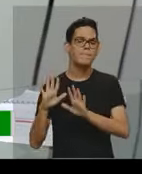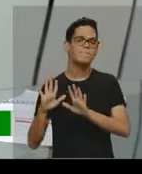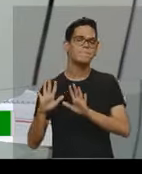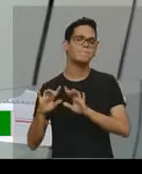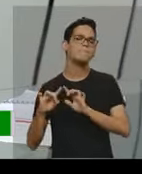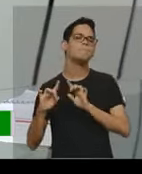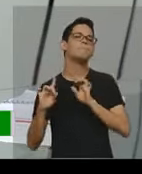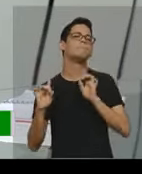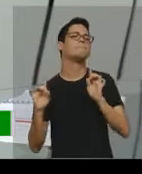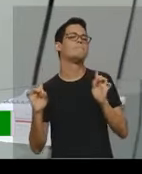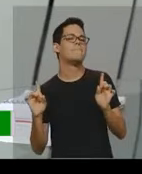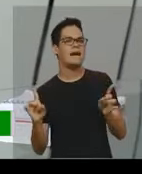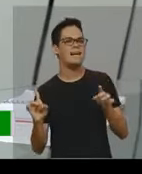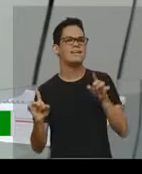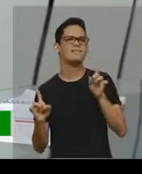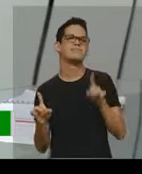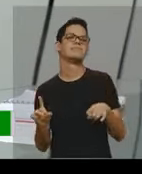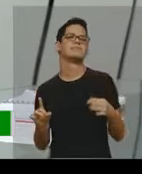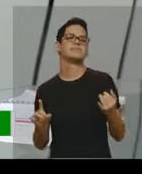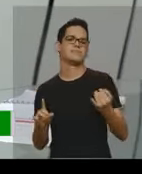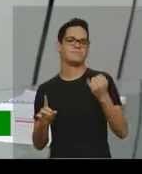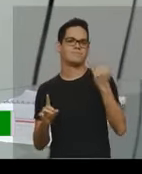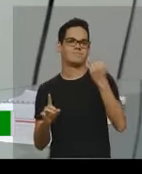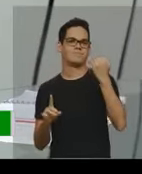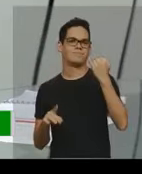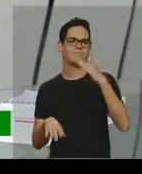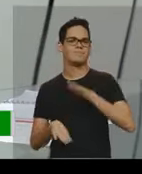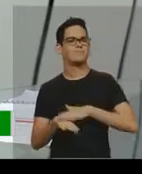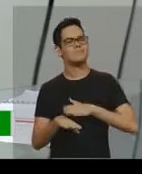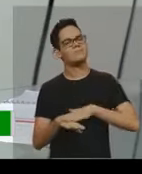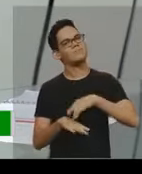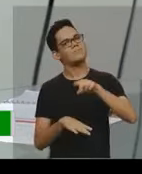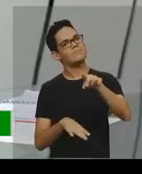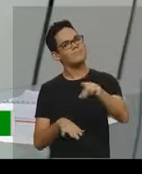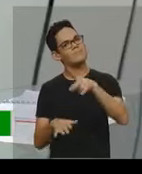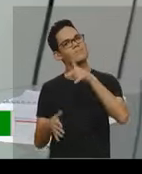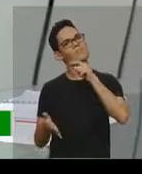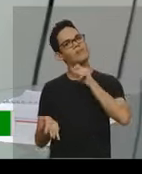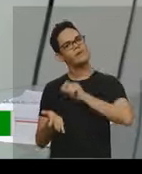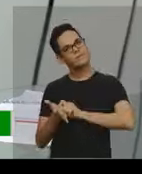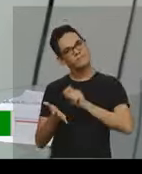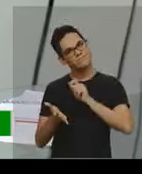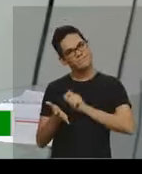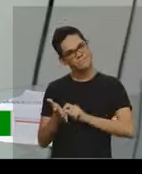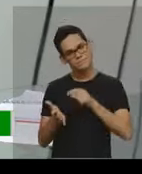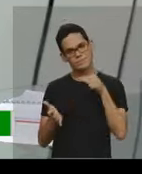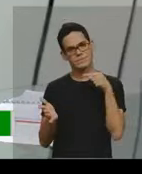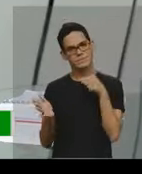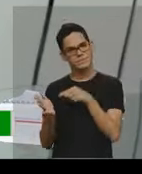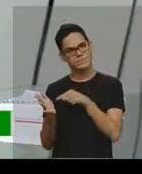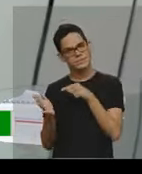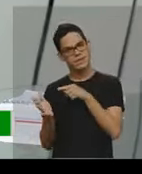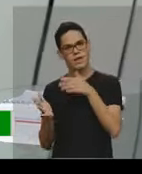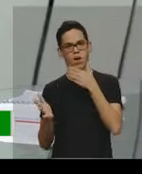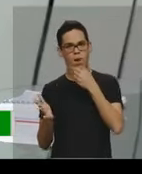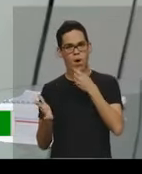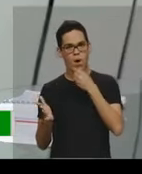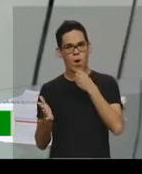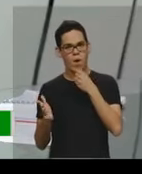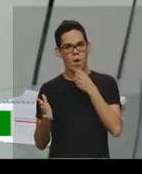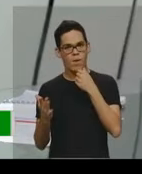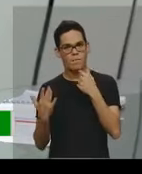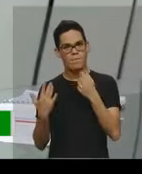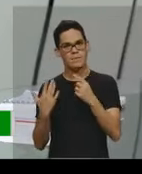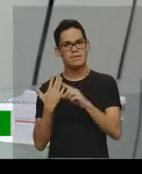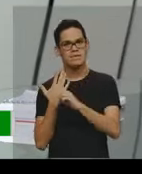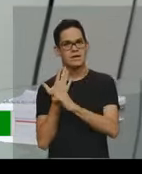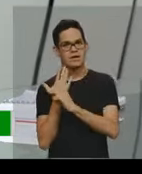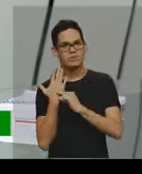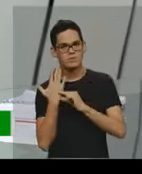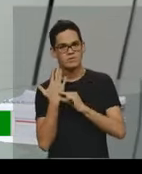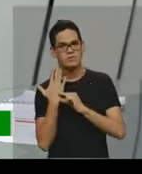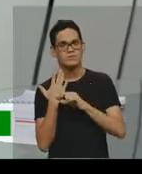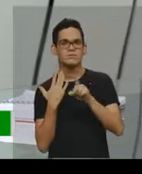importante, porque até para você citar que aquele autor, ele tem aquela opinião e que